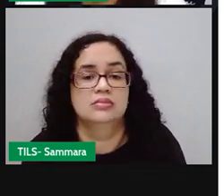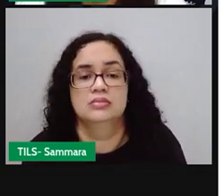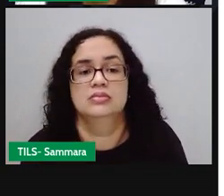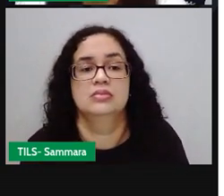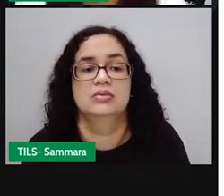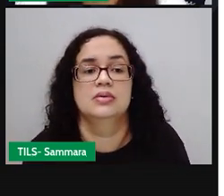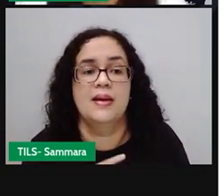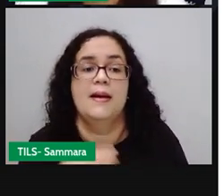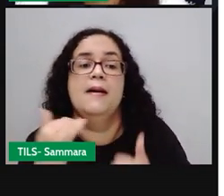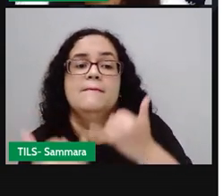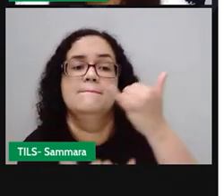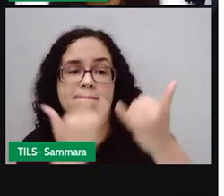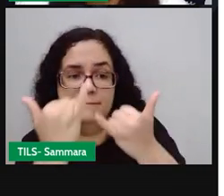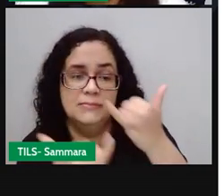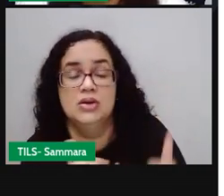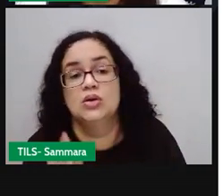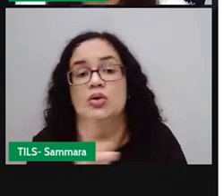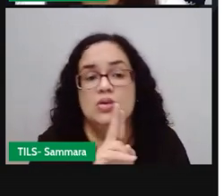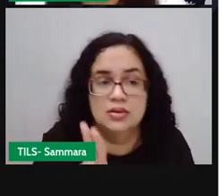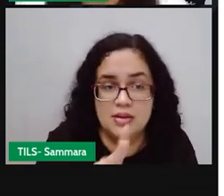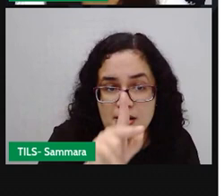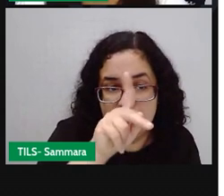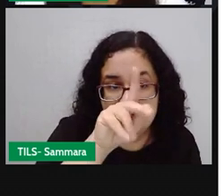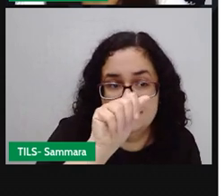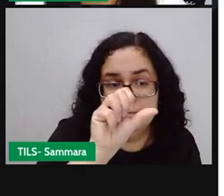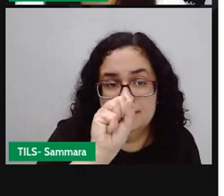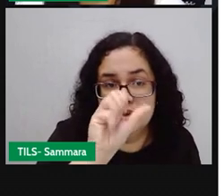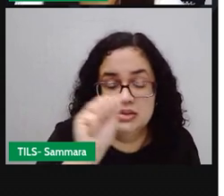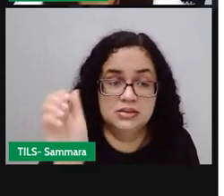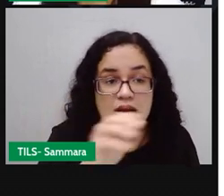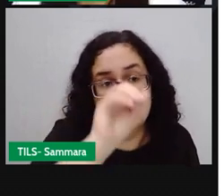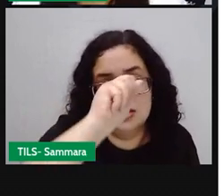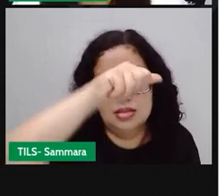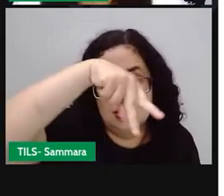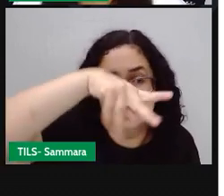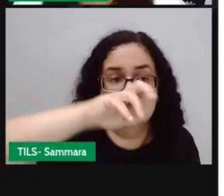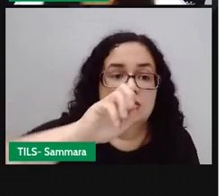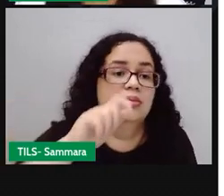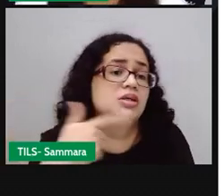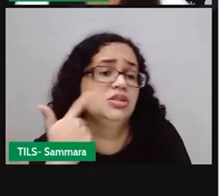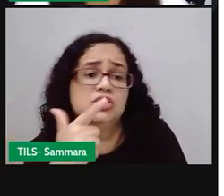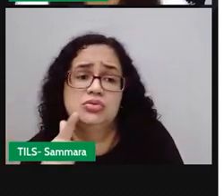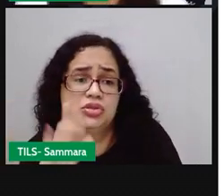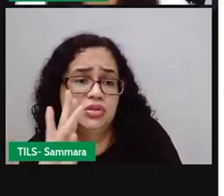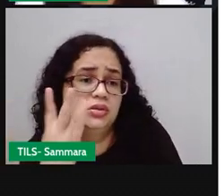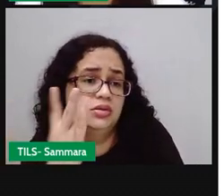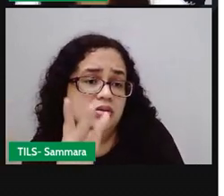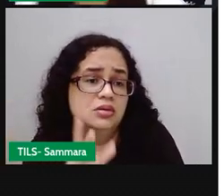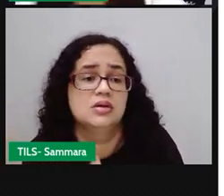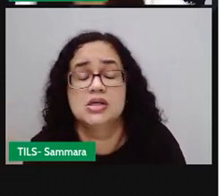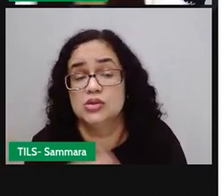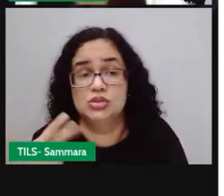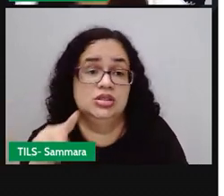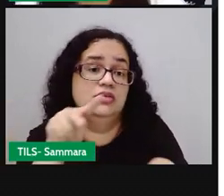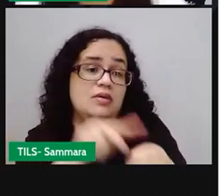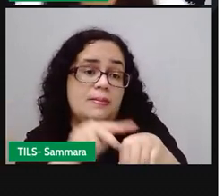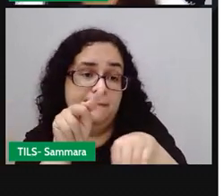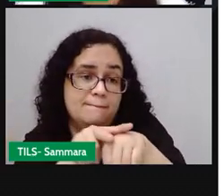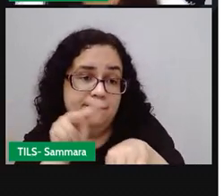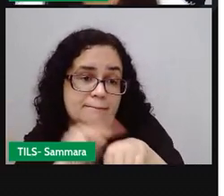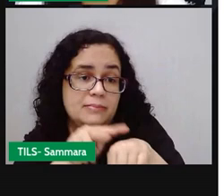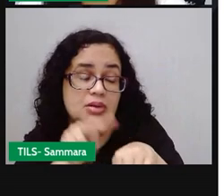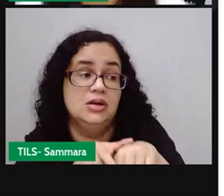Eu brinquei com esse mesmo nome, passa anel. Mas, às vezes, a gente não tinha o anel. Então, utilizava uma pedrinha, né?